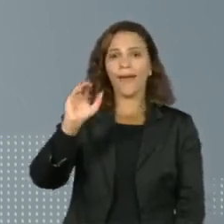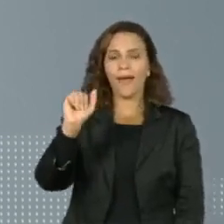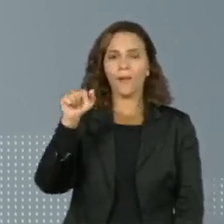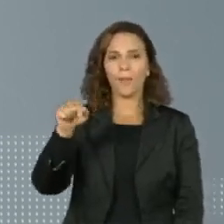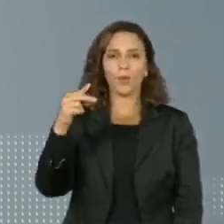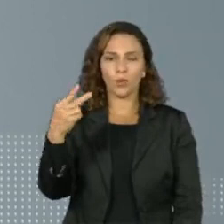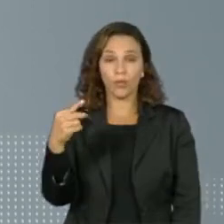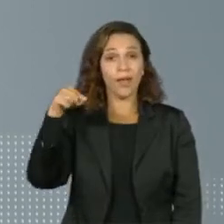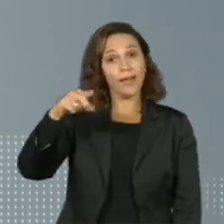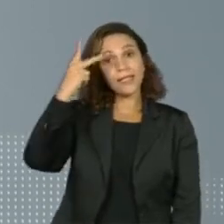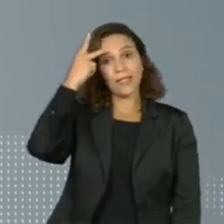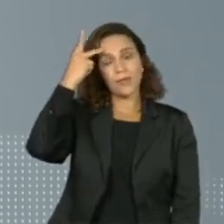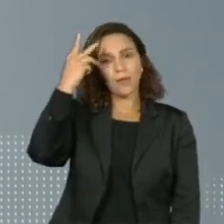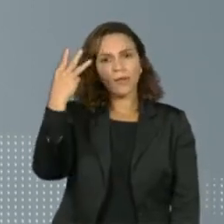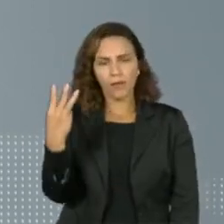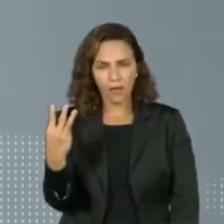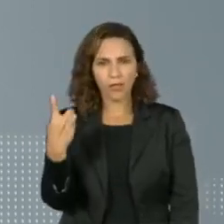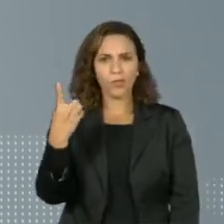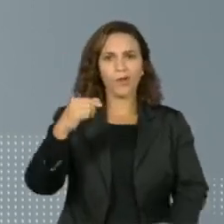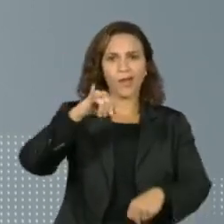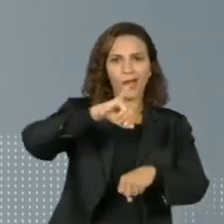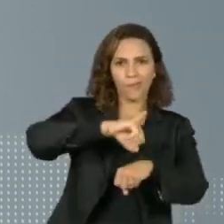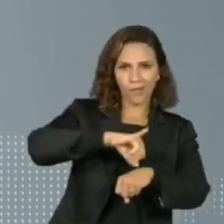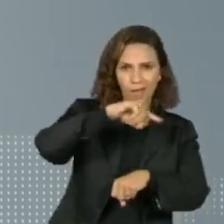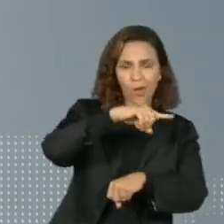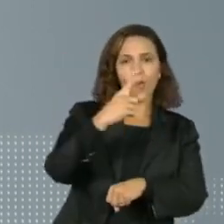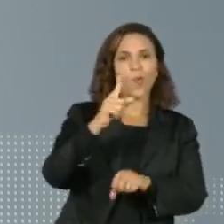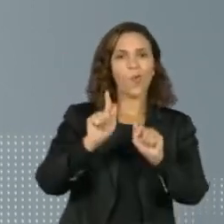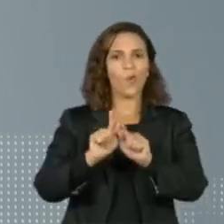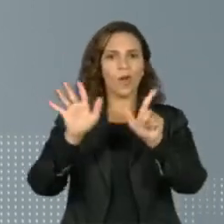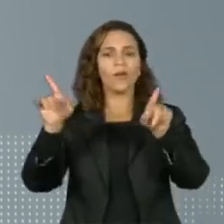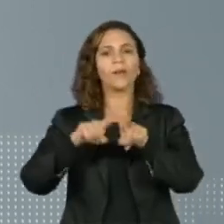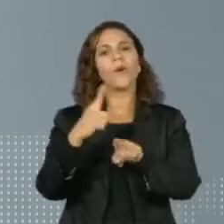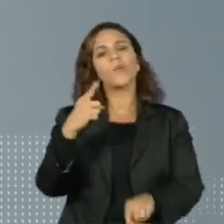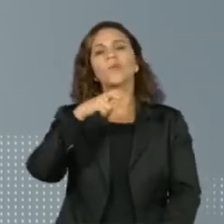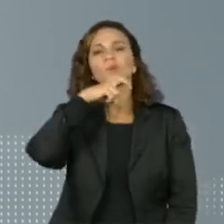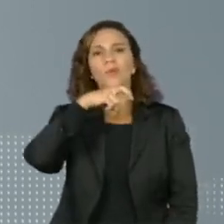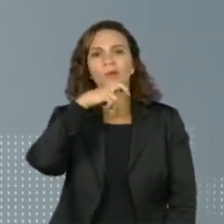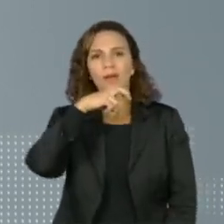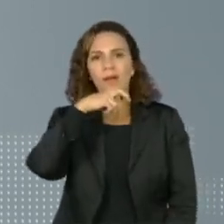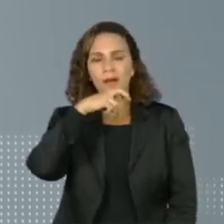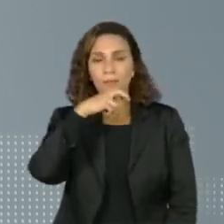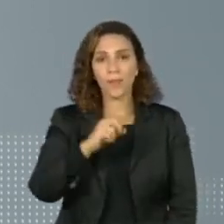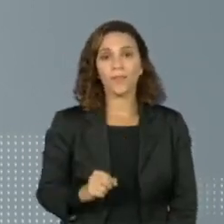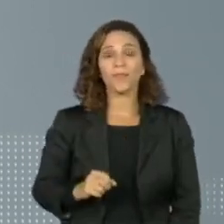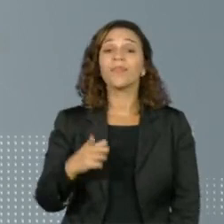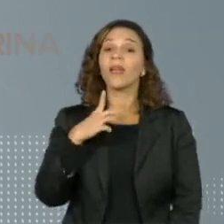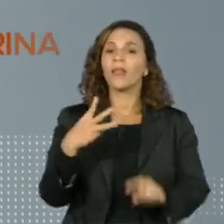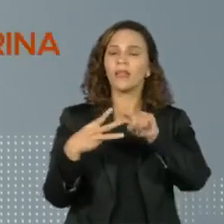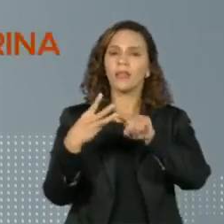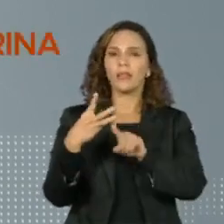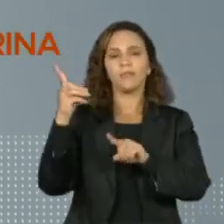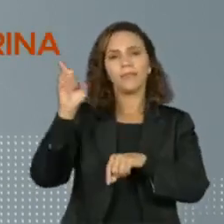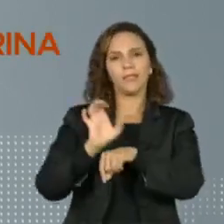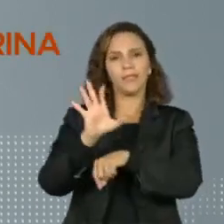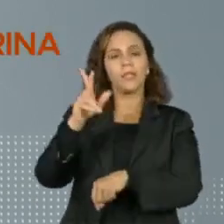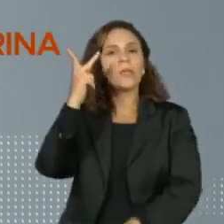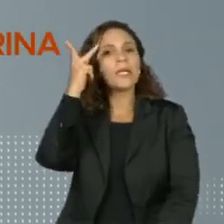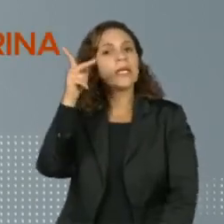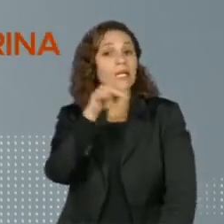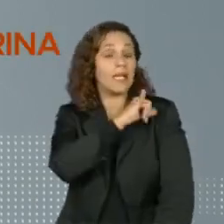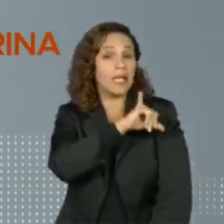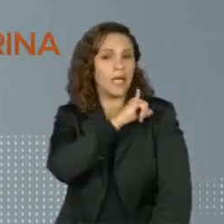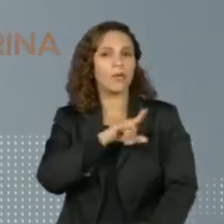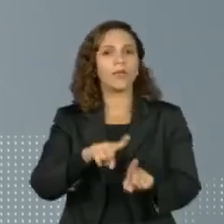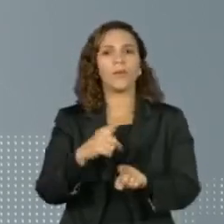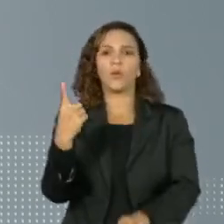Paulo, um na capital, um em Guarulhos e um em Sorocaba. Outros três no estado do Rio de Janeiro e um em